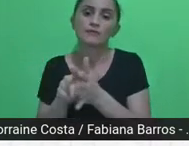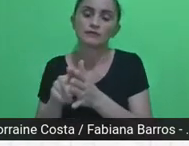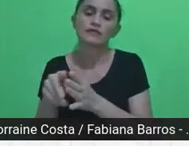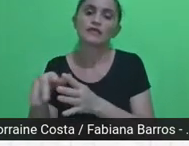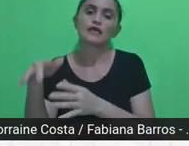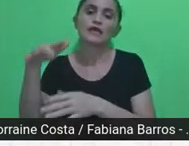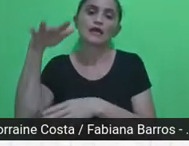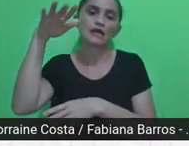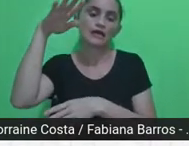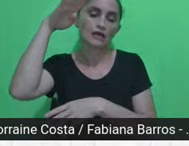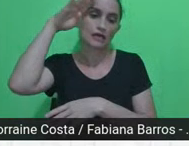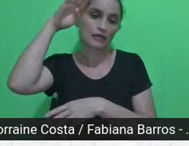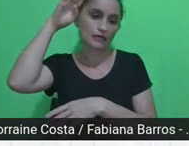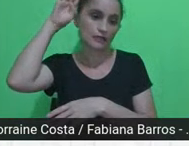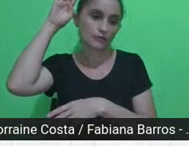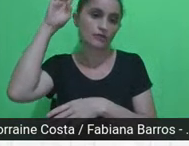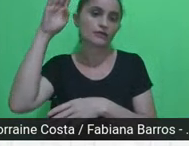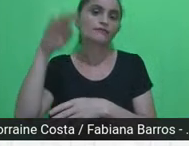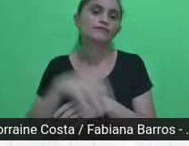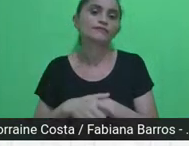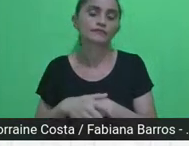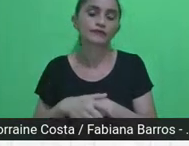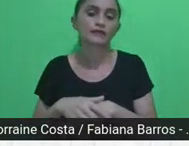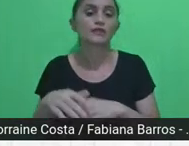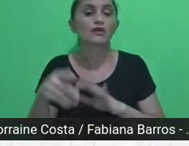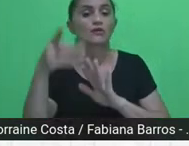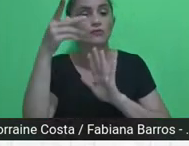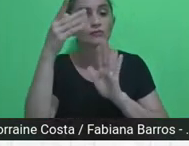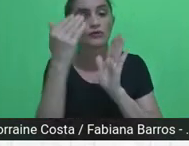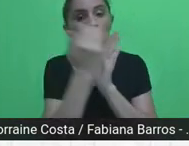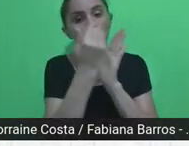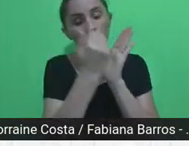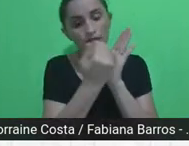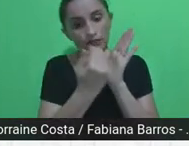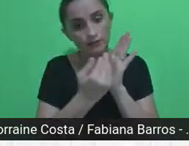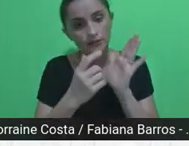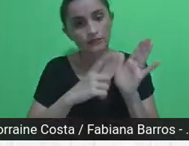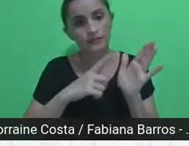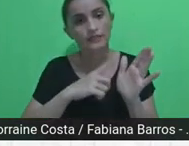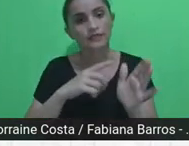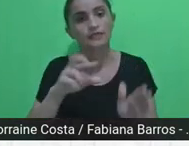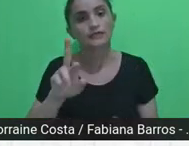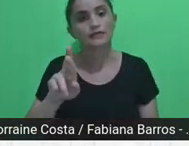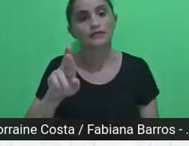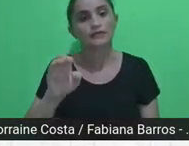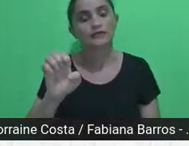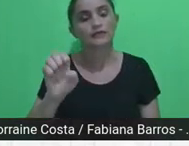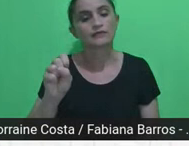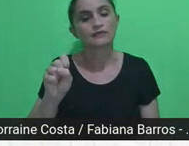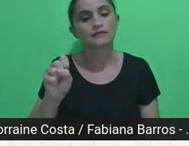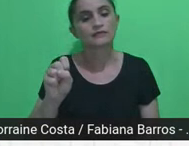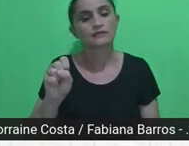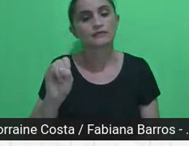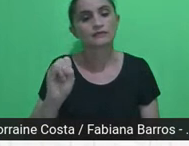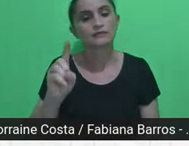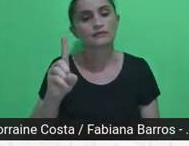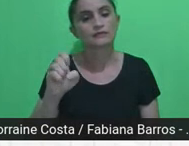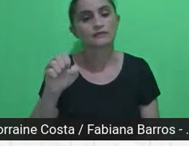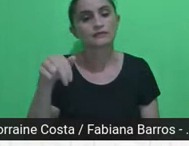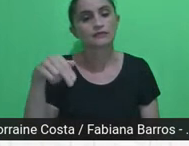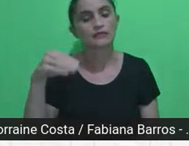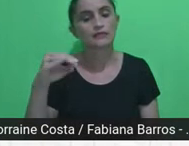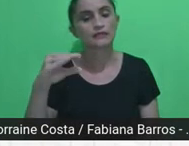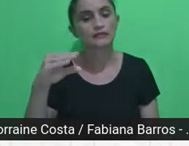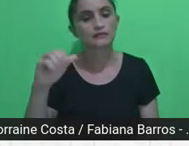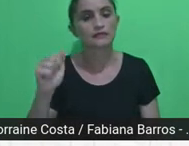Bom, então vamos lá. um programa de residência da, então, esse de 2016, ele foi feito